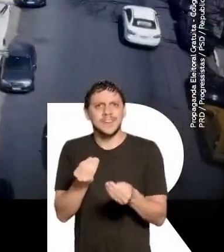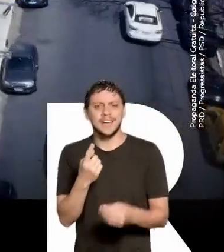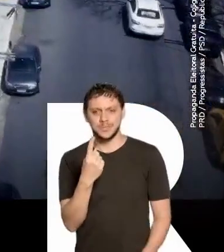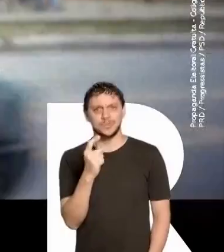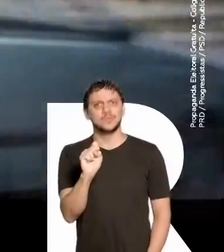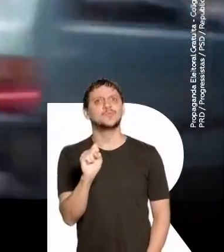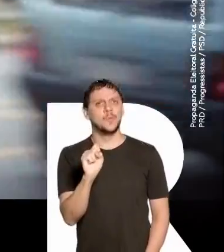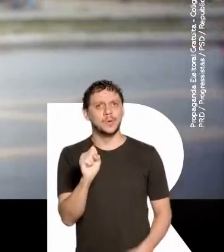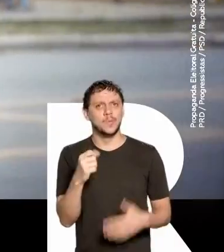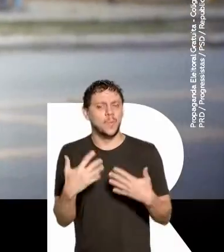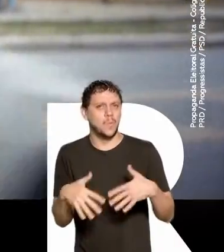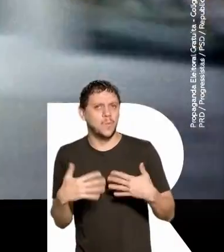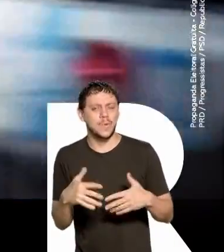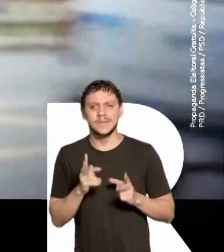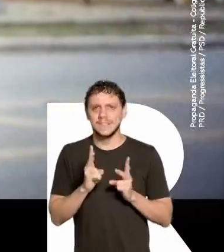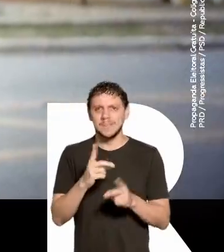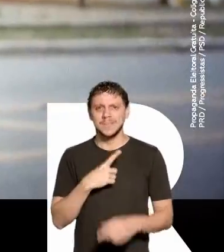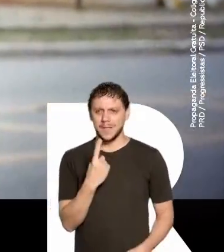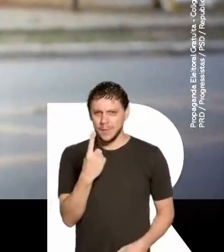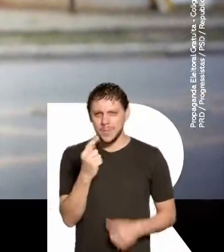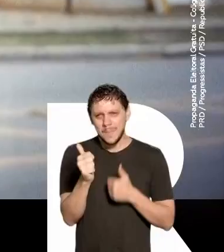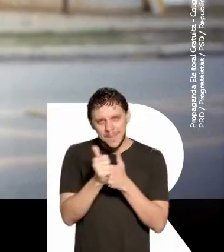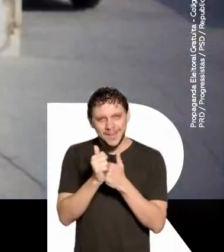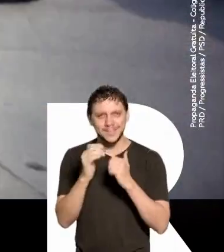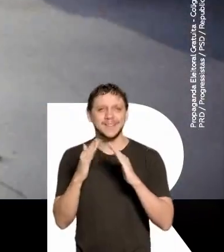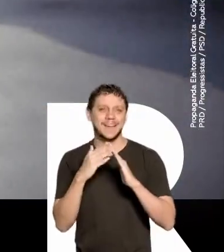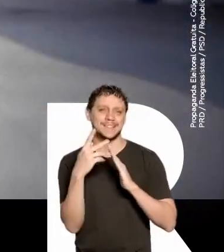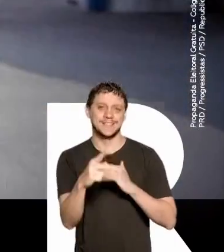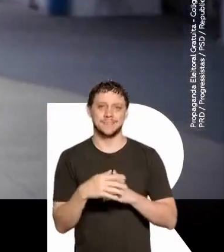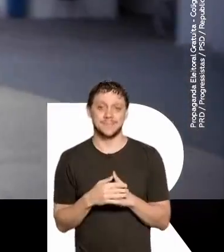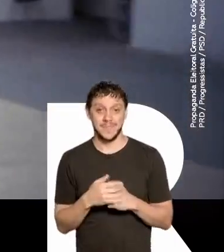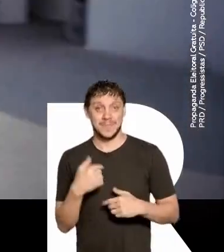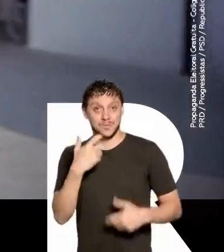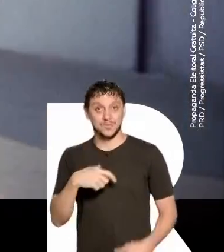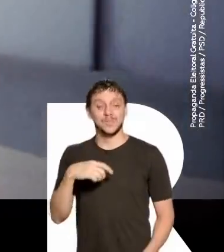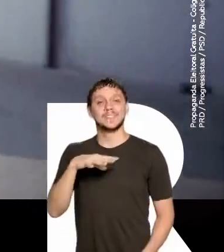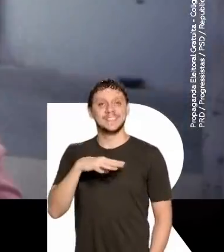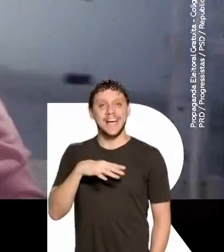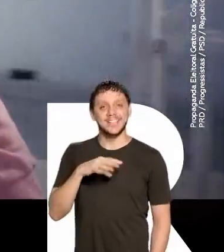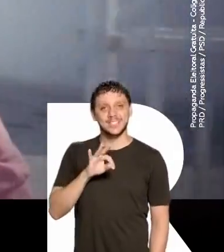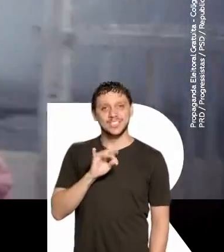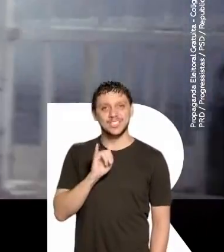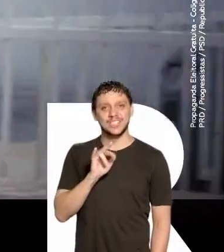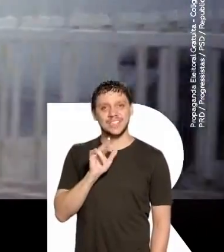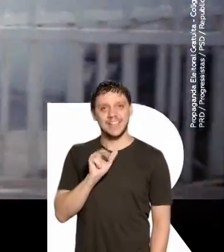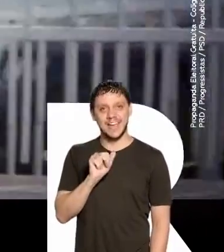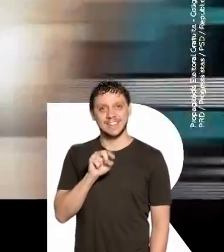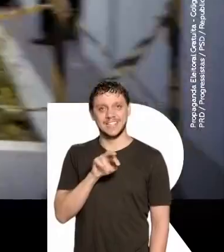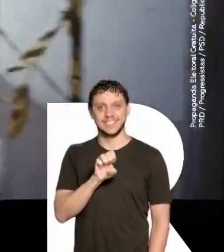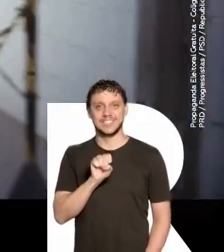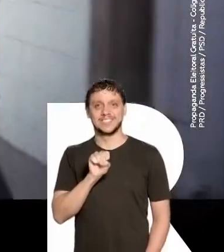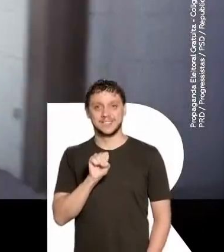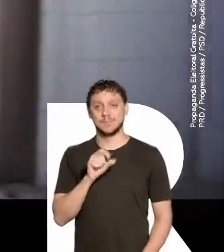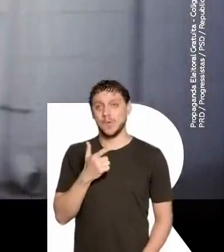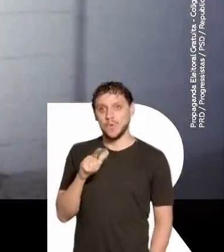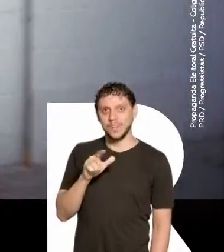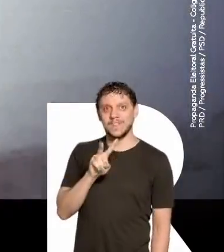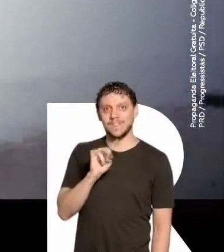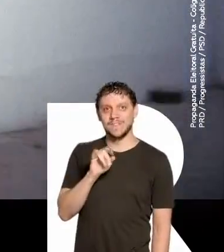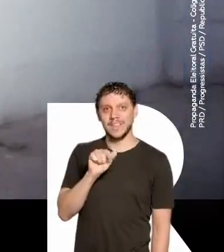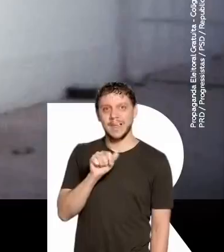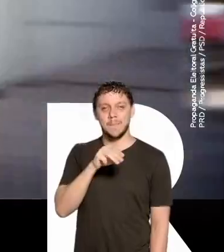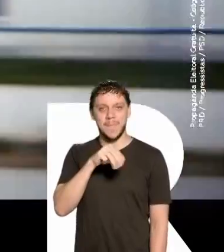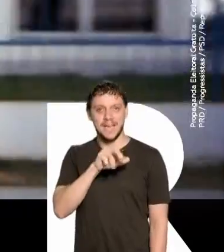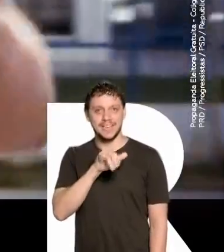18. Para ter sempre uma pertinho de você. Eu sou a da cidade Tiradentes. Tem UFAs na